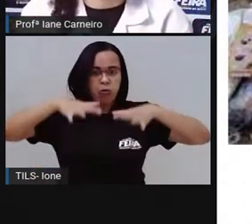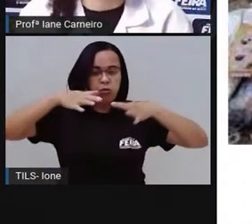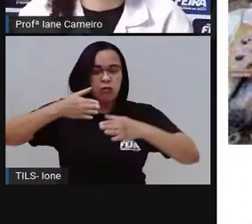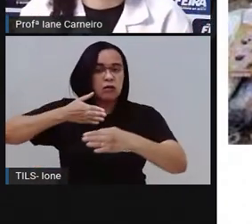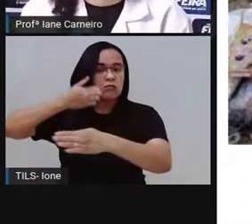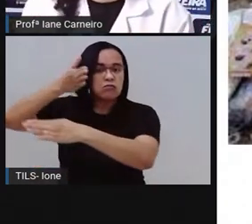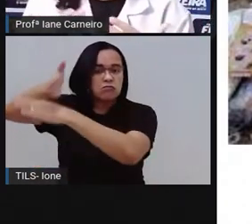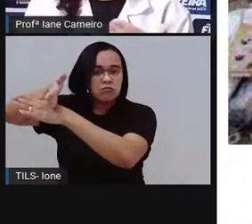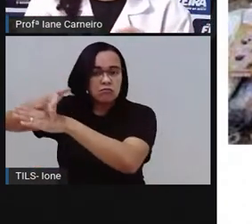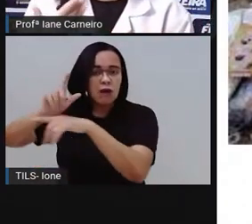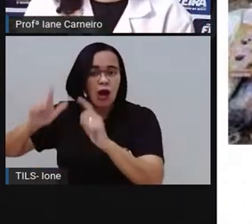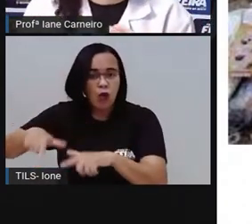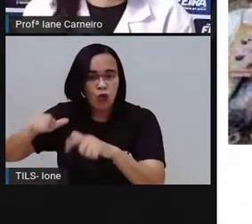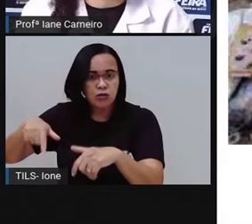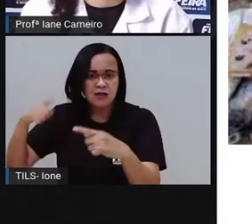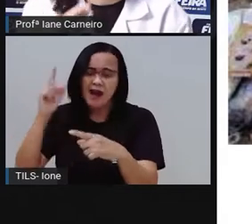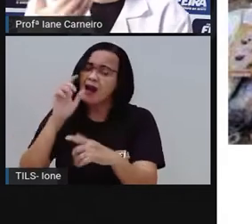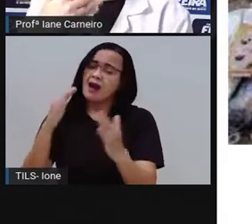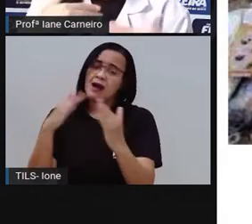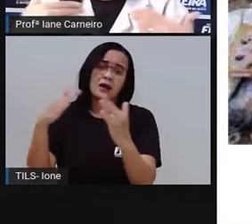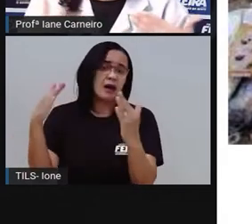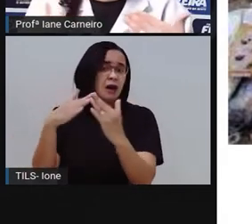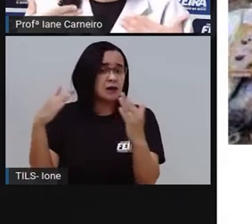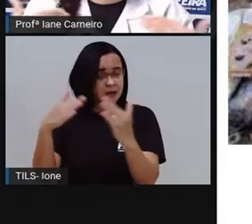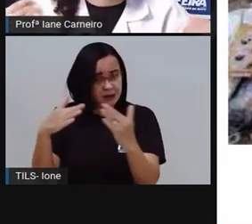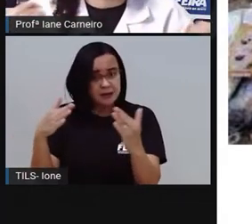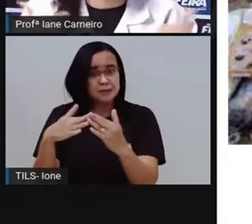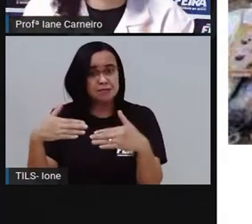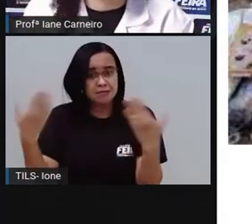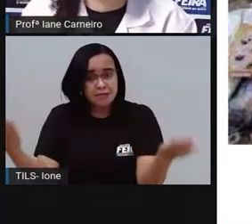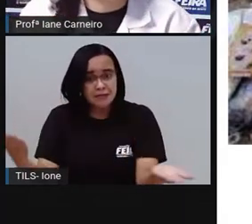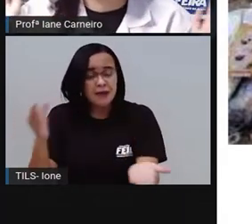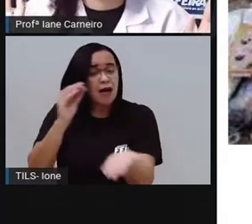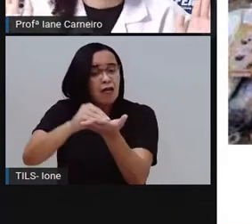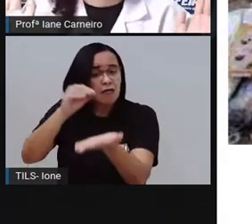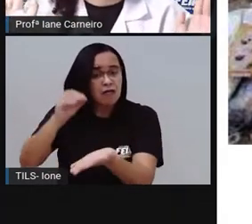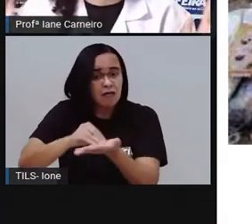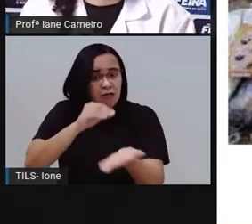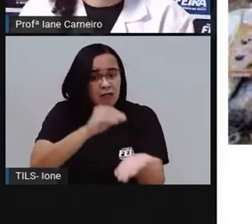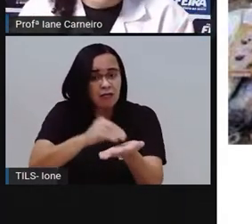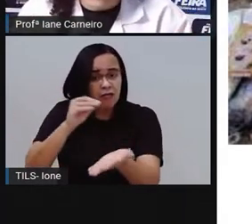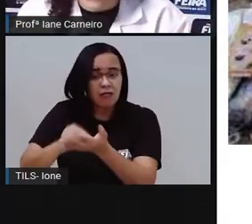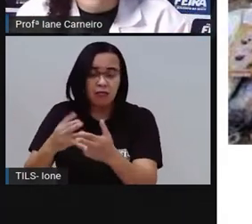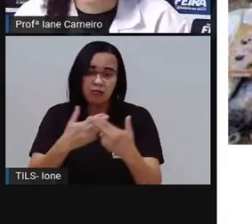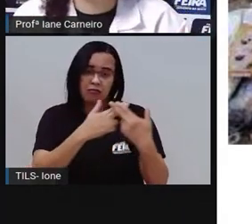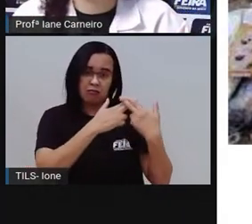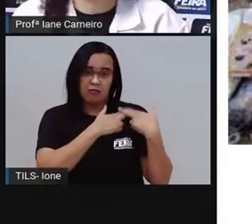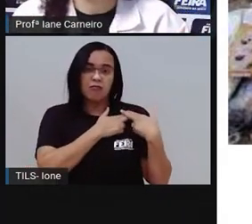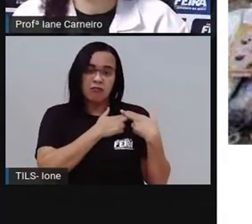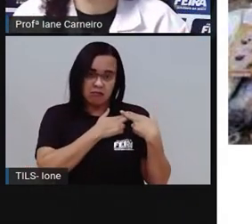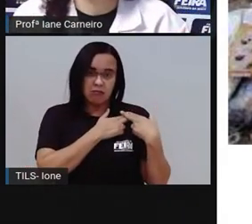casas das pessoas. Então, tem que haver responsabilidade de todo mundo. Tá certo?